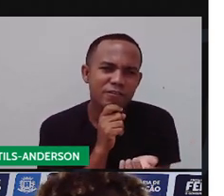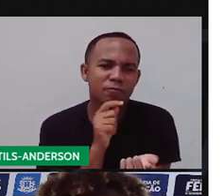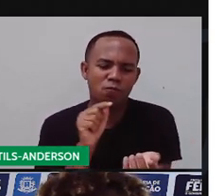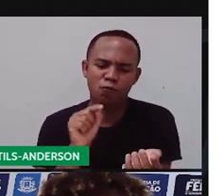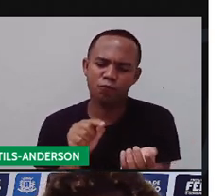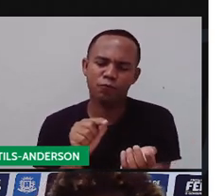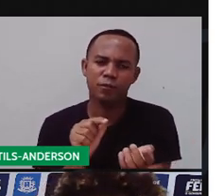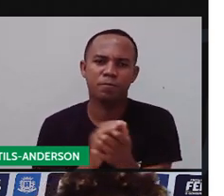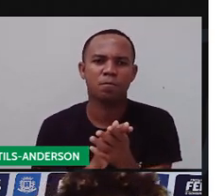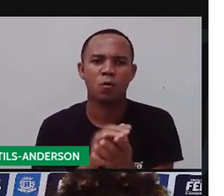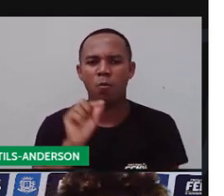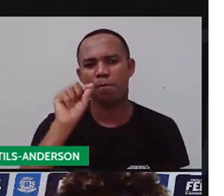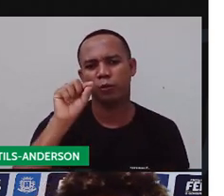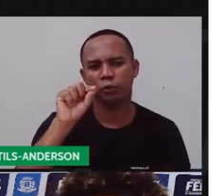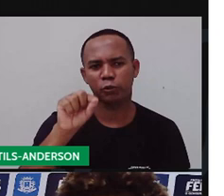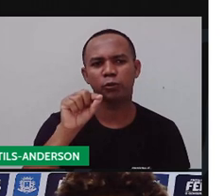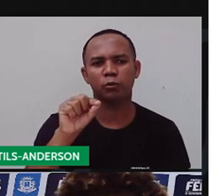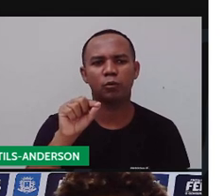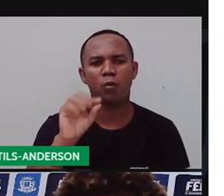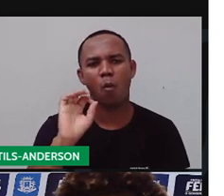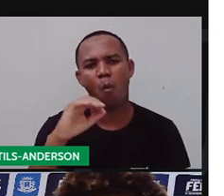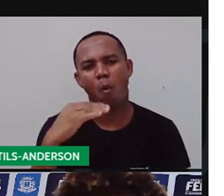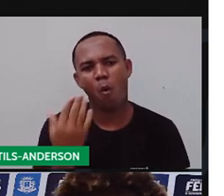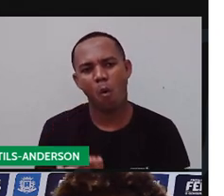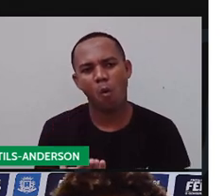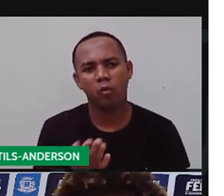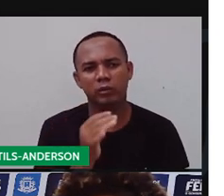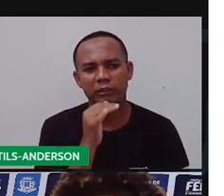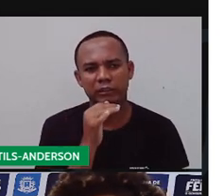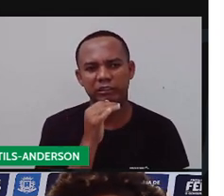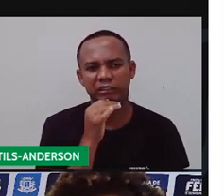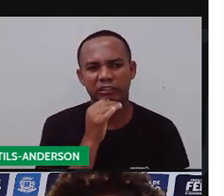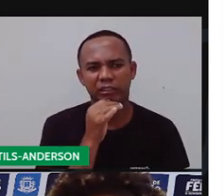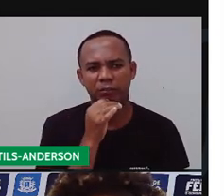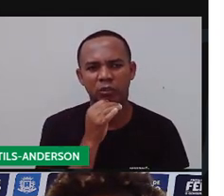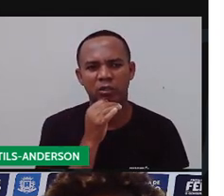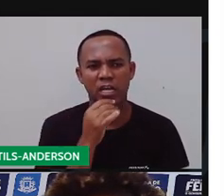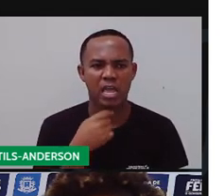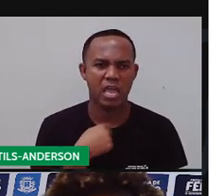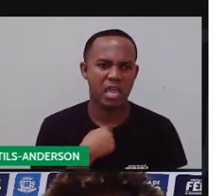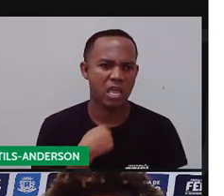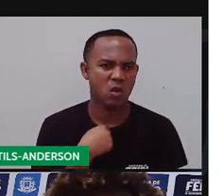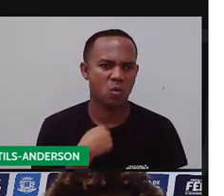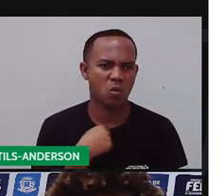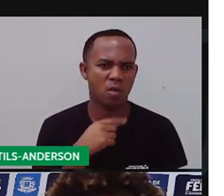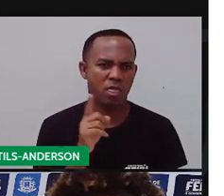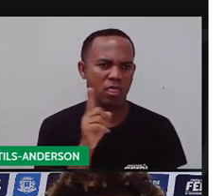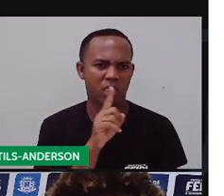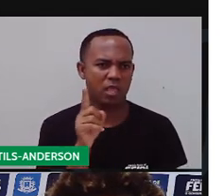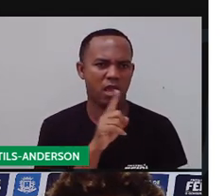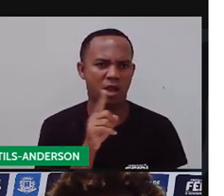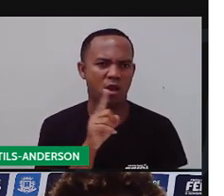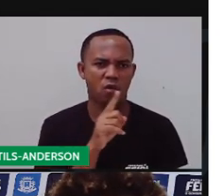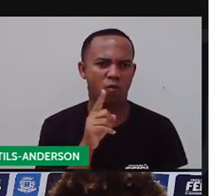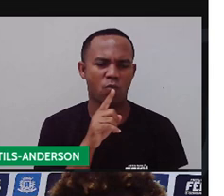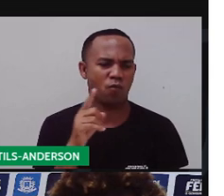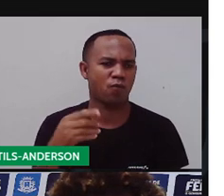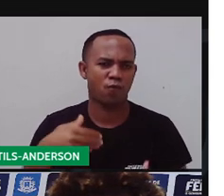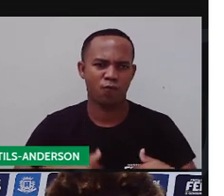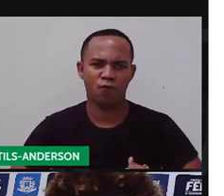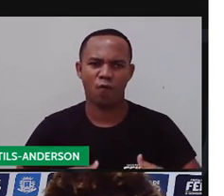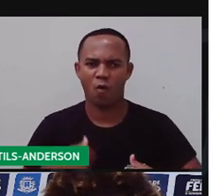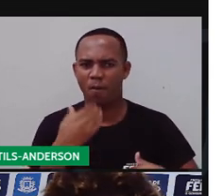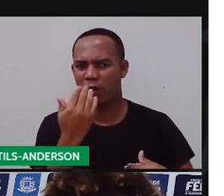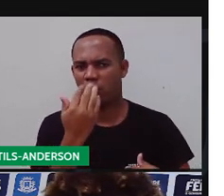utilizar em quê? Em uma frase negativa. Como por exemplo. Eu não estou com fome. Não é